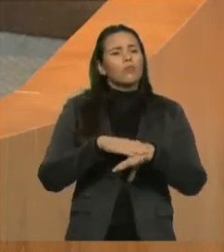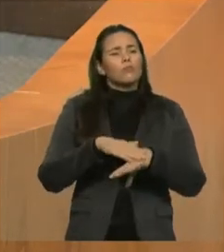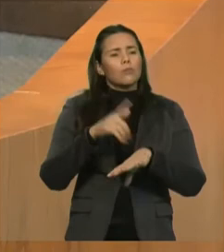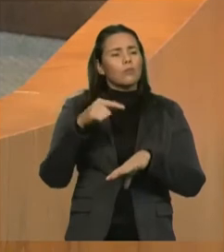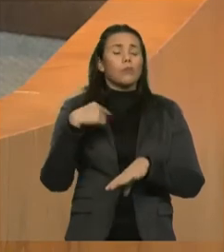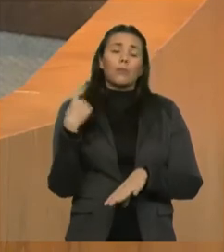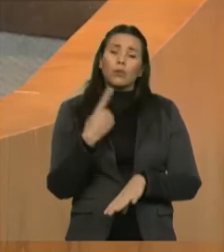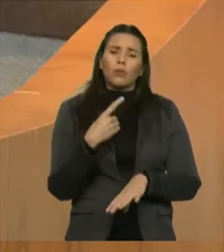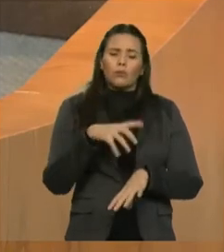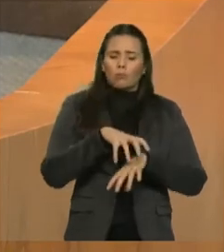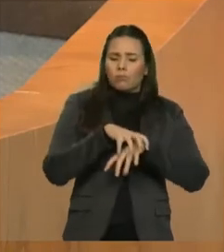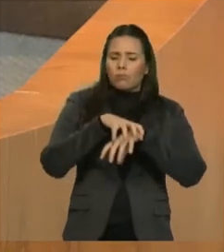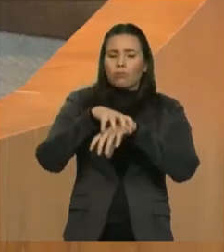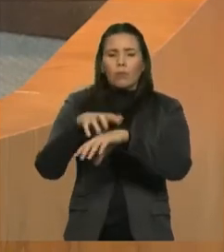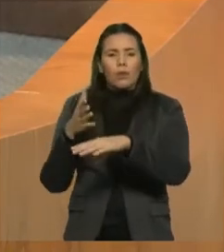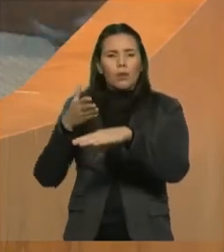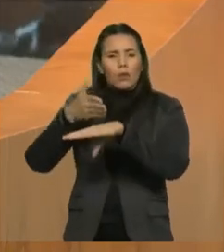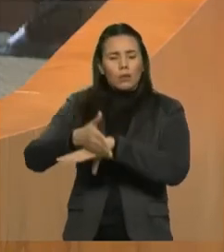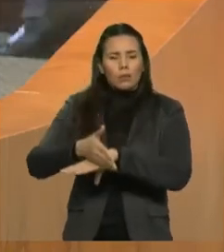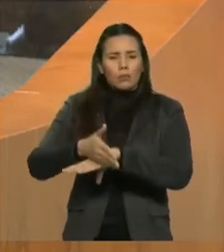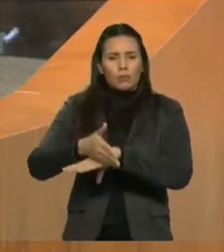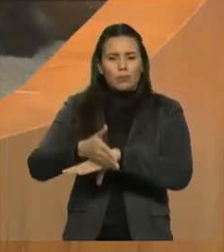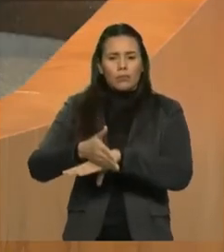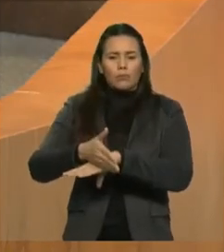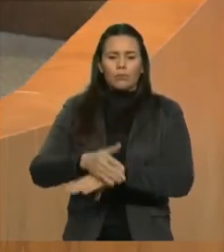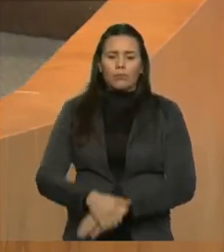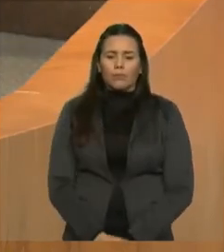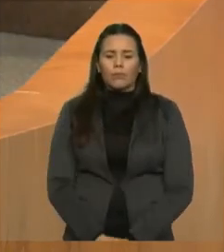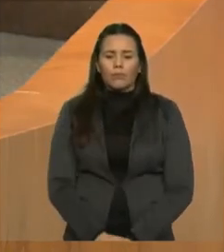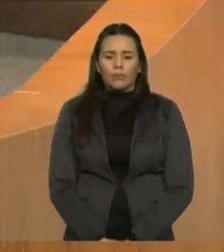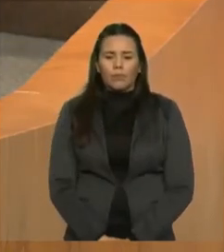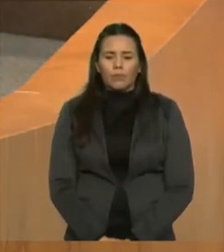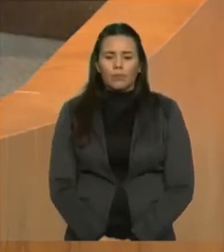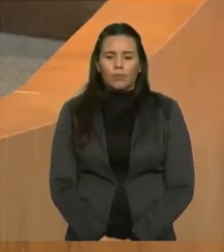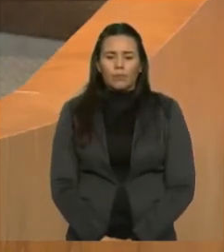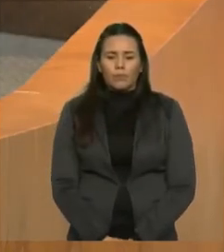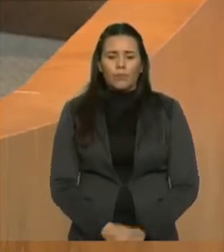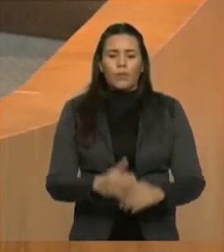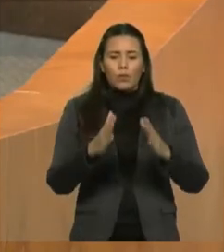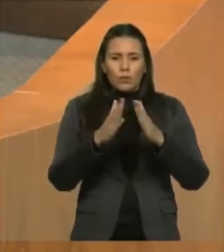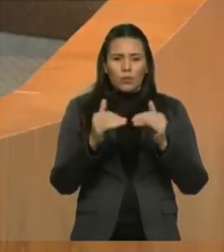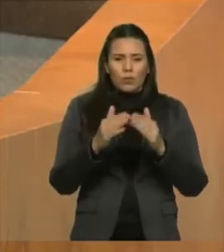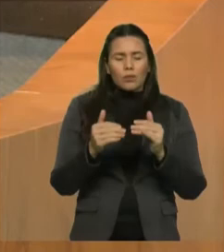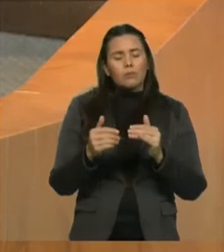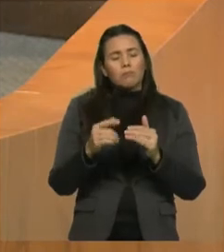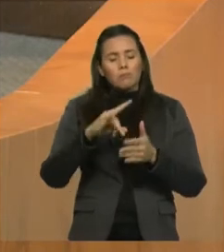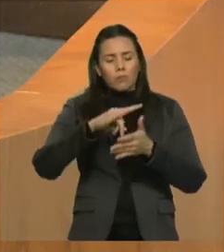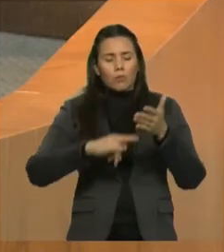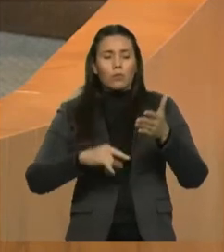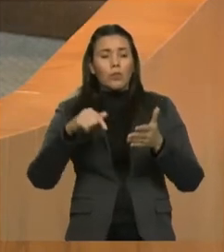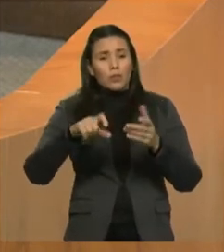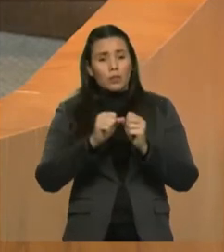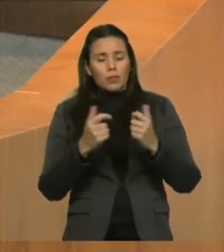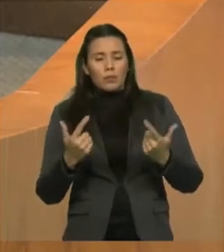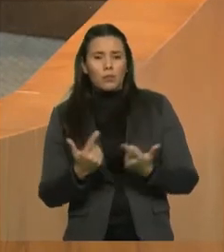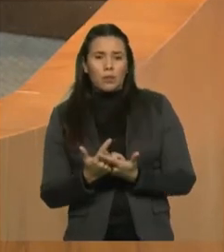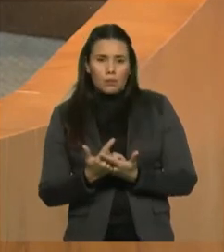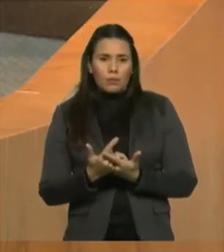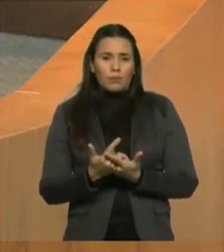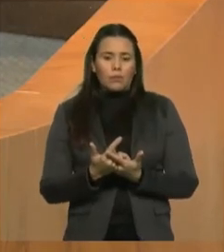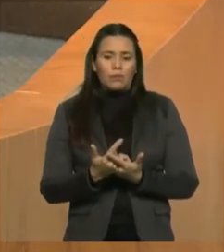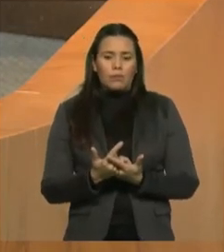visitas oficiais. Vamos solicitar, por meio de requerimento da Assembleia Legislativa, a visita